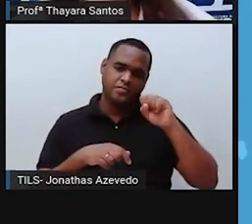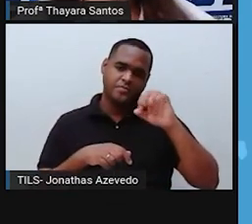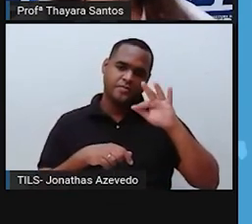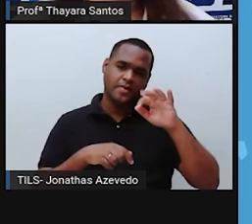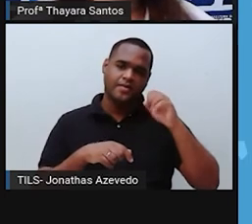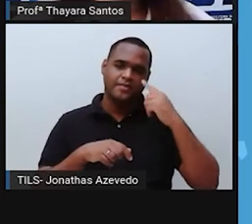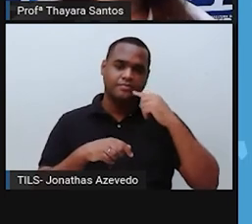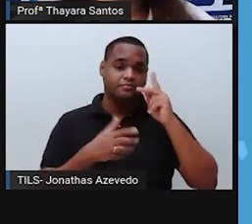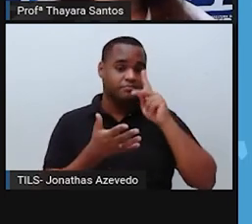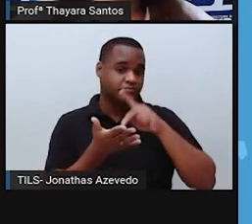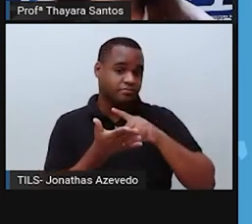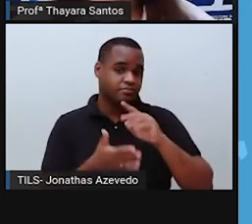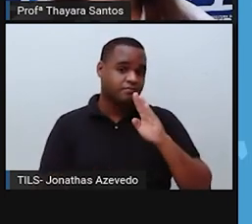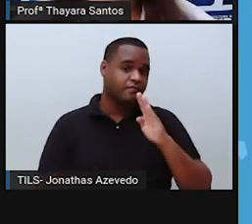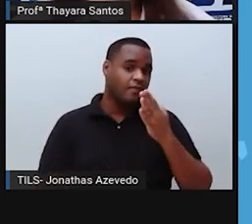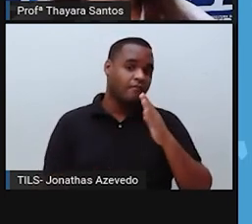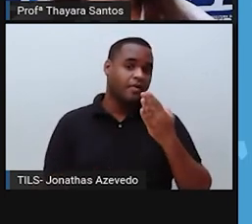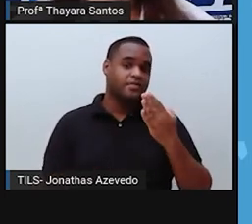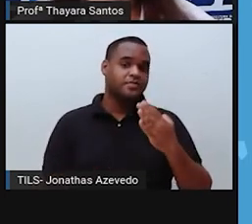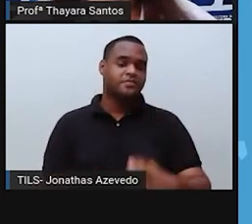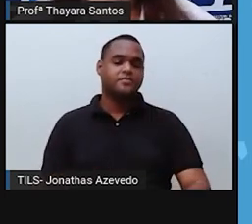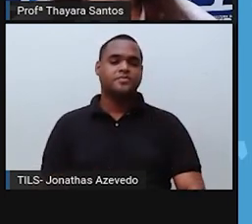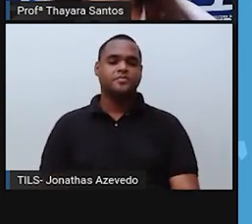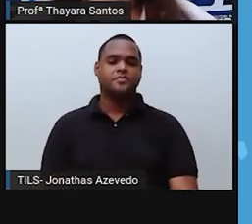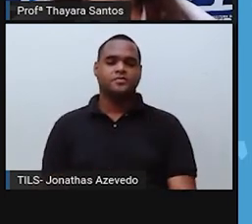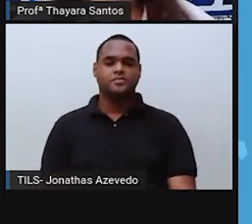é verdadeira ou falsa?